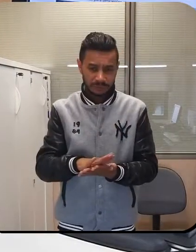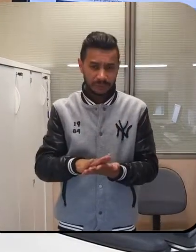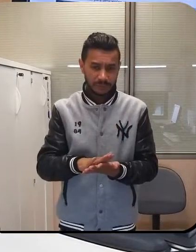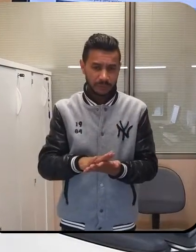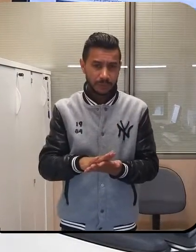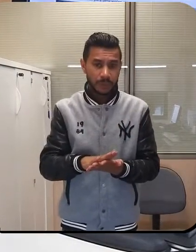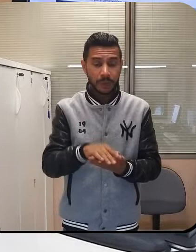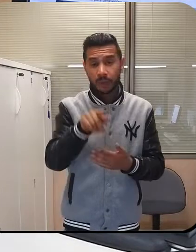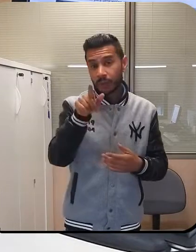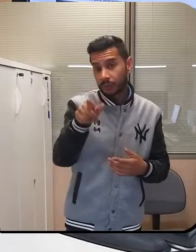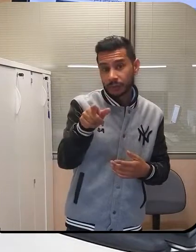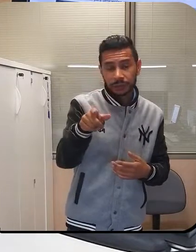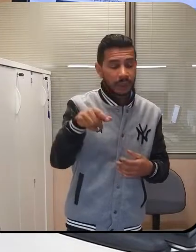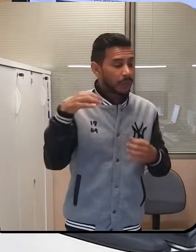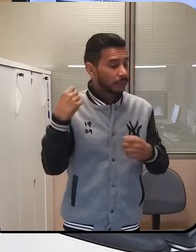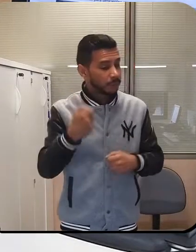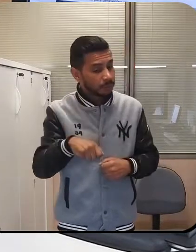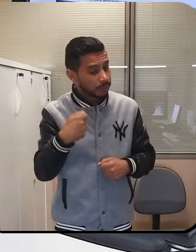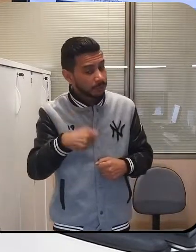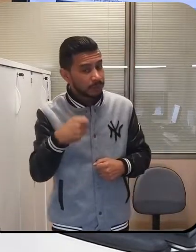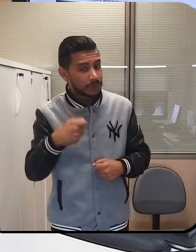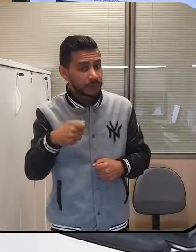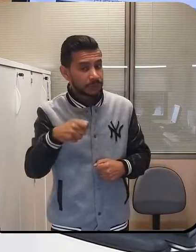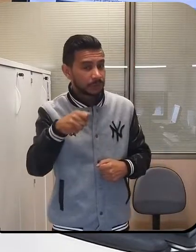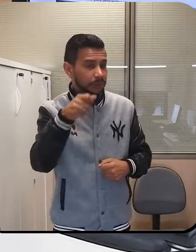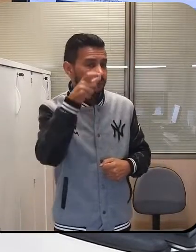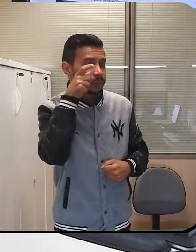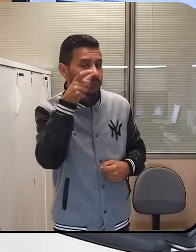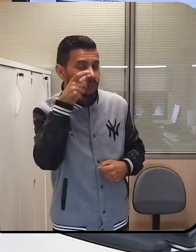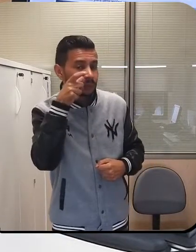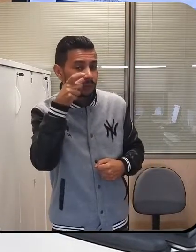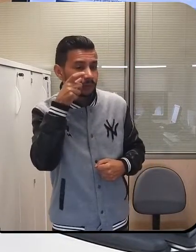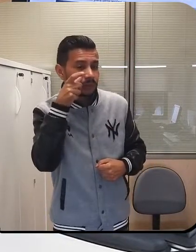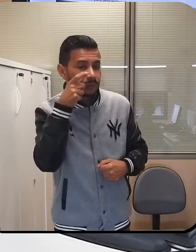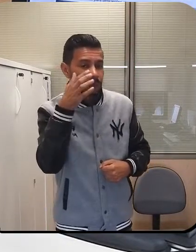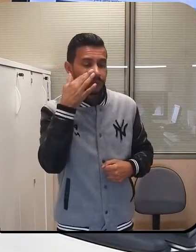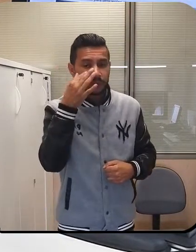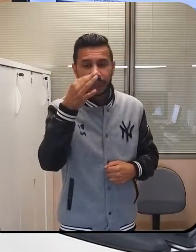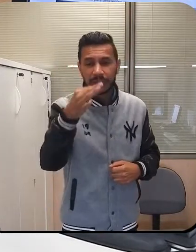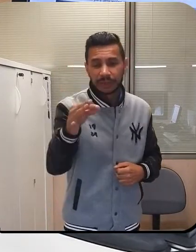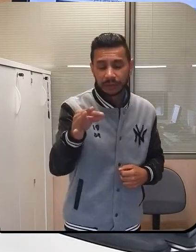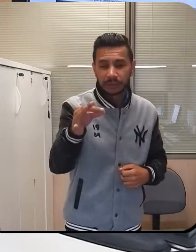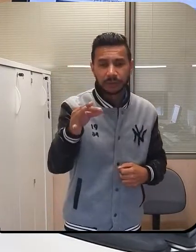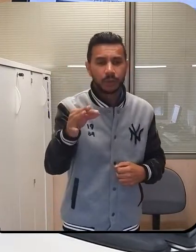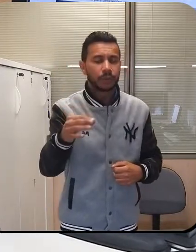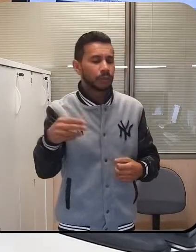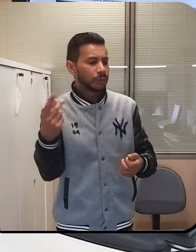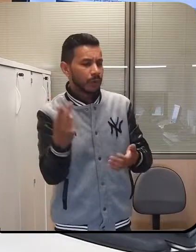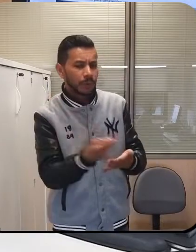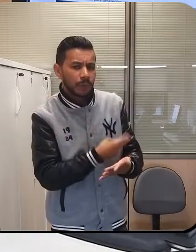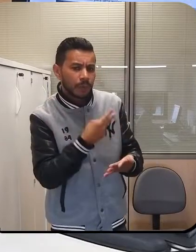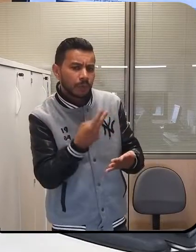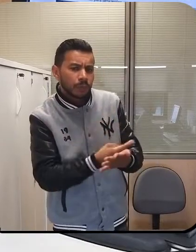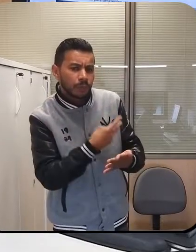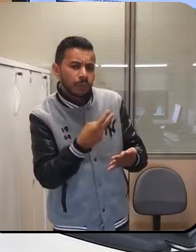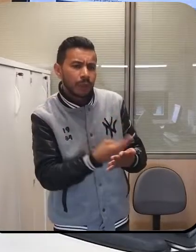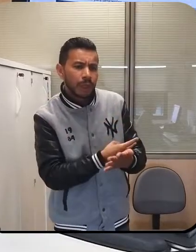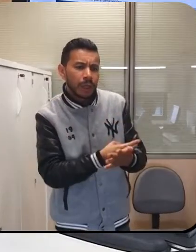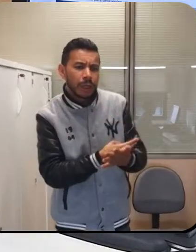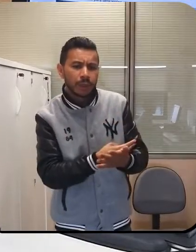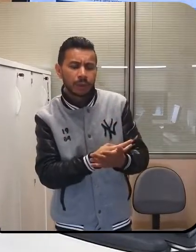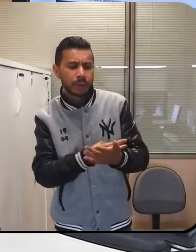O melhor que você tem é vir para o sindicato e procurar o seu direito. Você deve acompanhar os